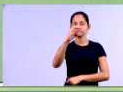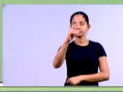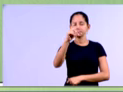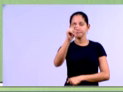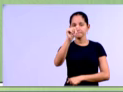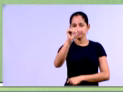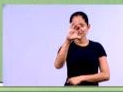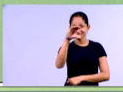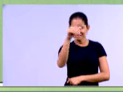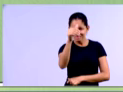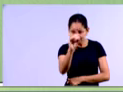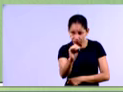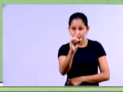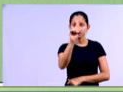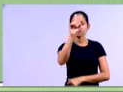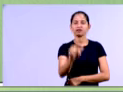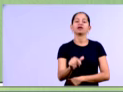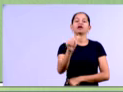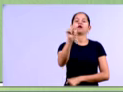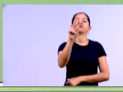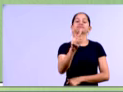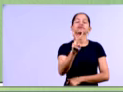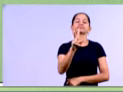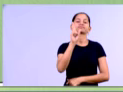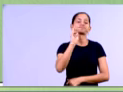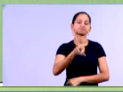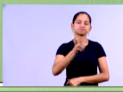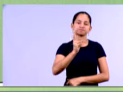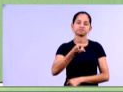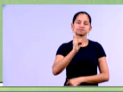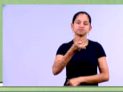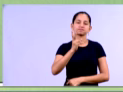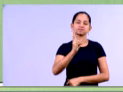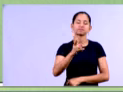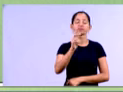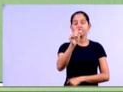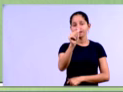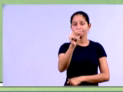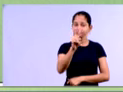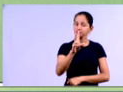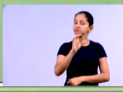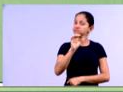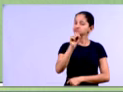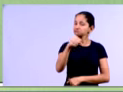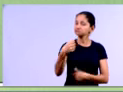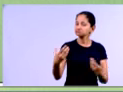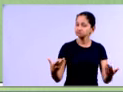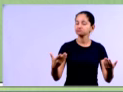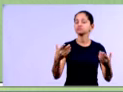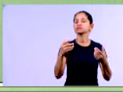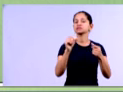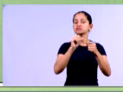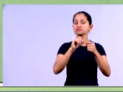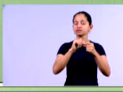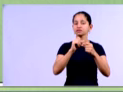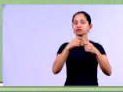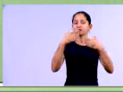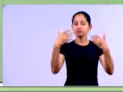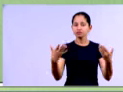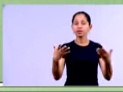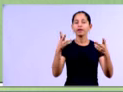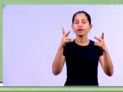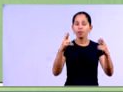vertical, tá? A V, a participação de cada conta. Ou seja, a participação de cada conta, por exemplo, aqui as